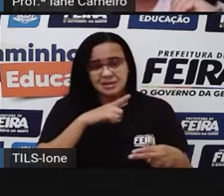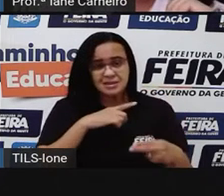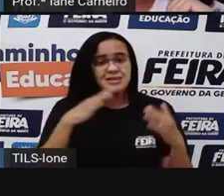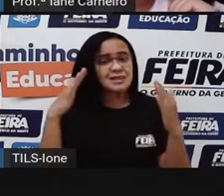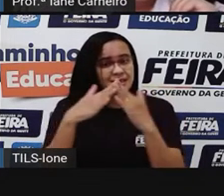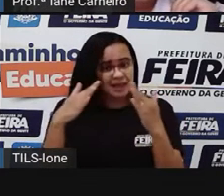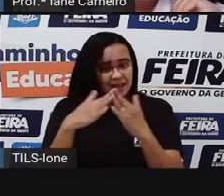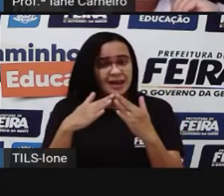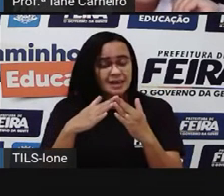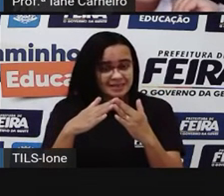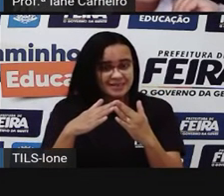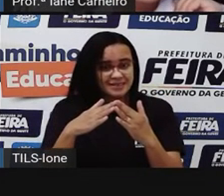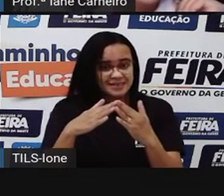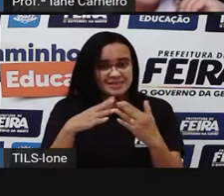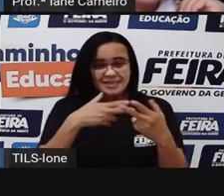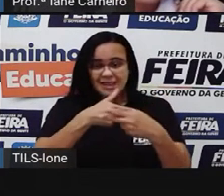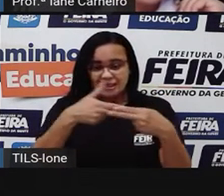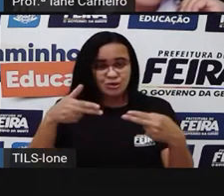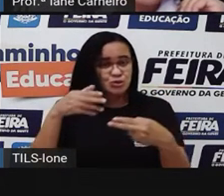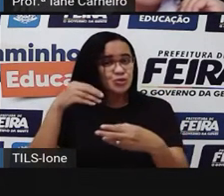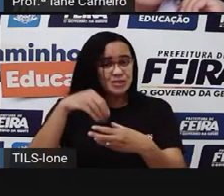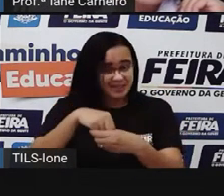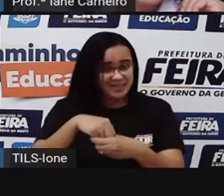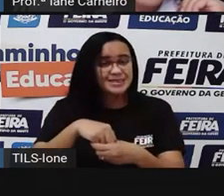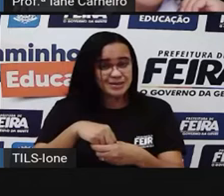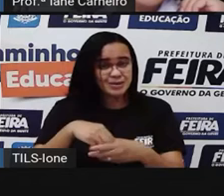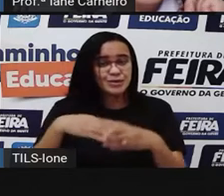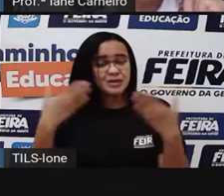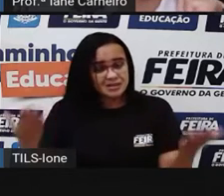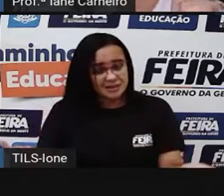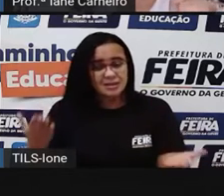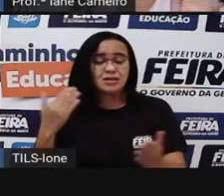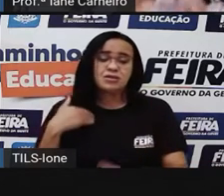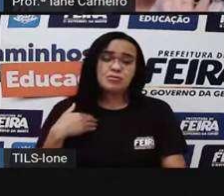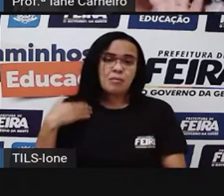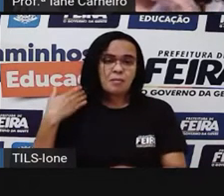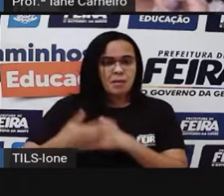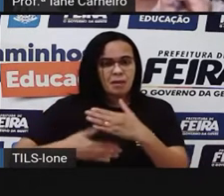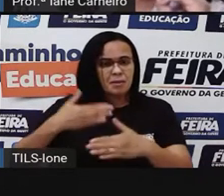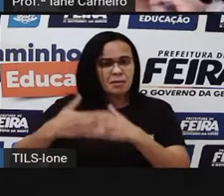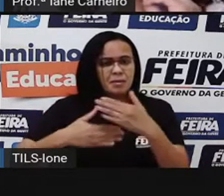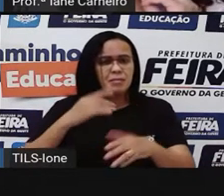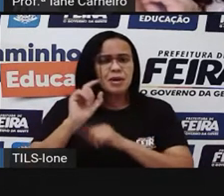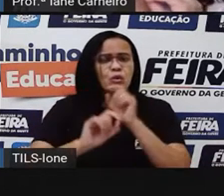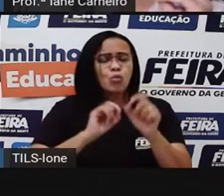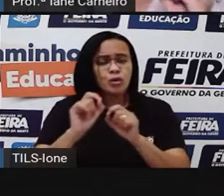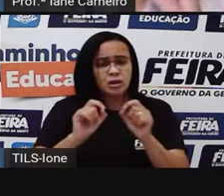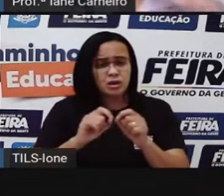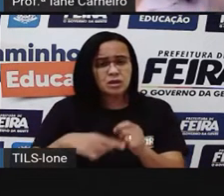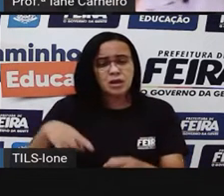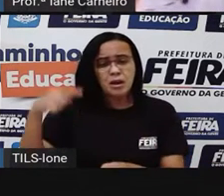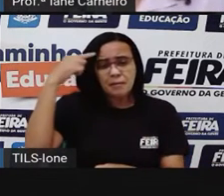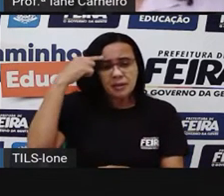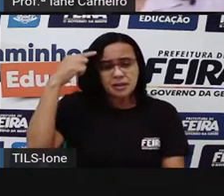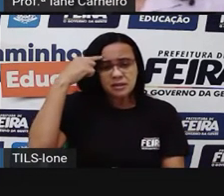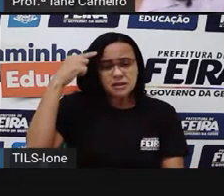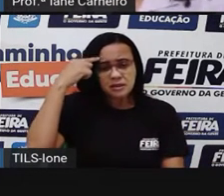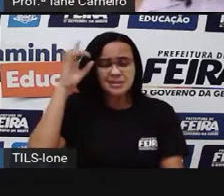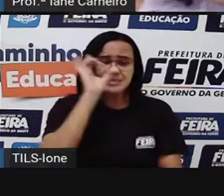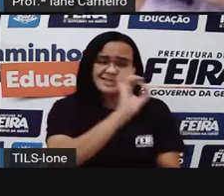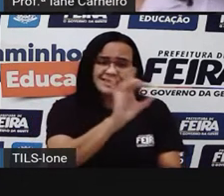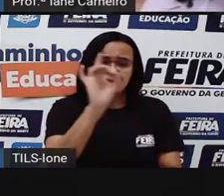tá bom? E a gente vai continuar a conversão. Deixa eu passar aqui, pronto. E aí, pensando nisso, Pensando em cada